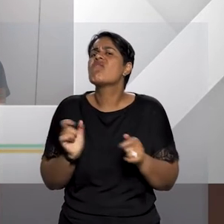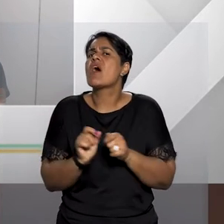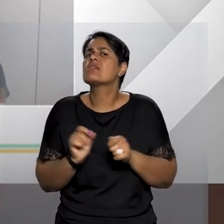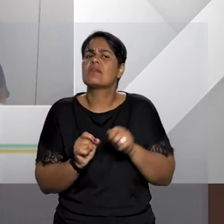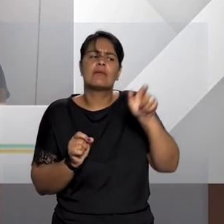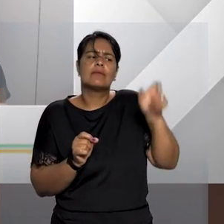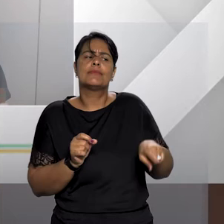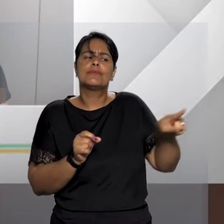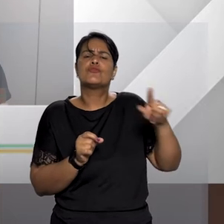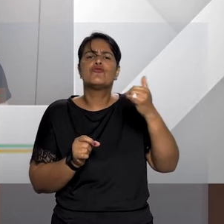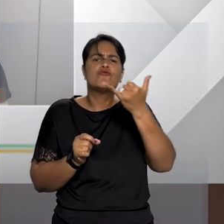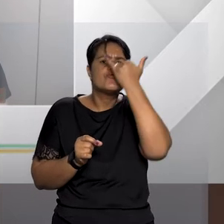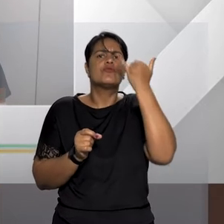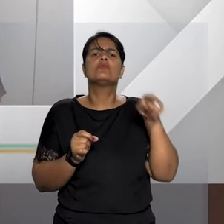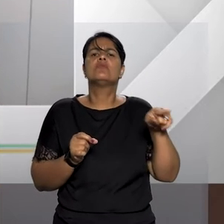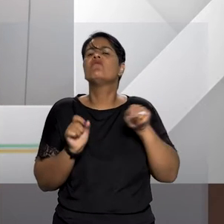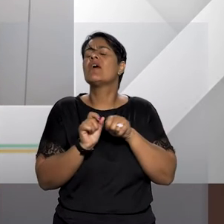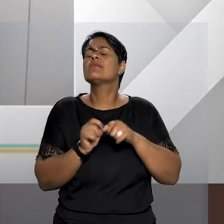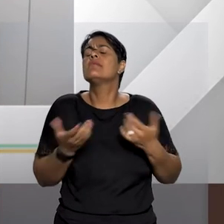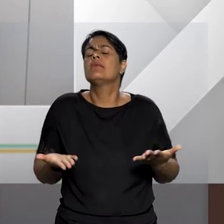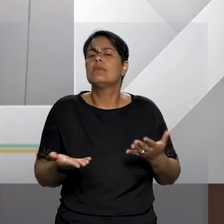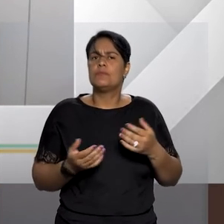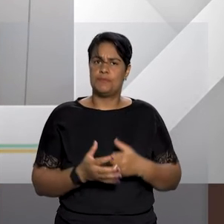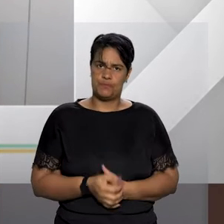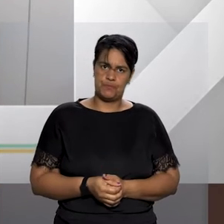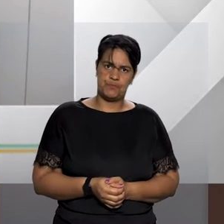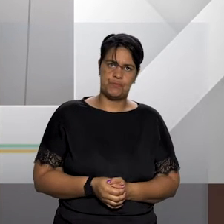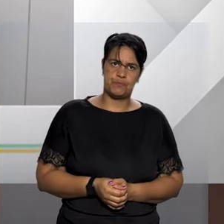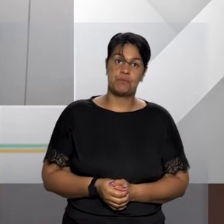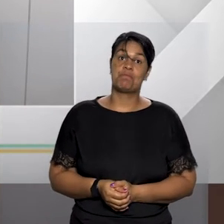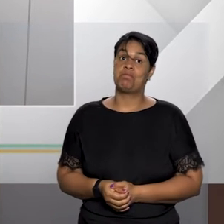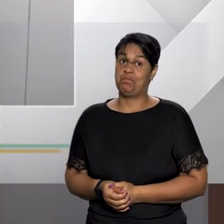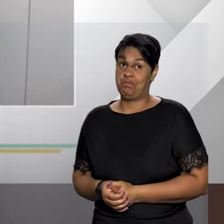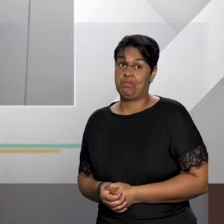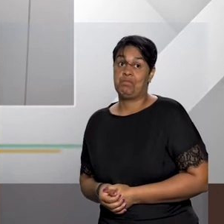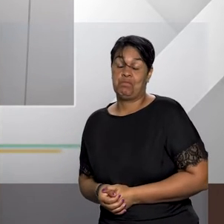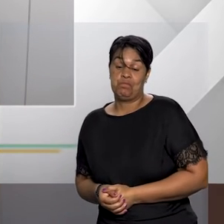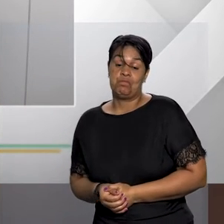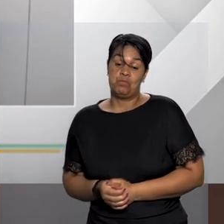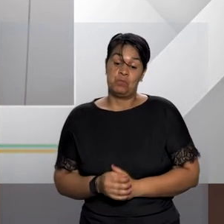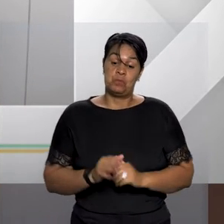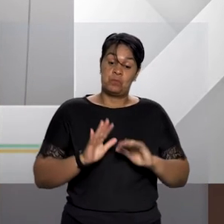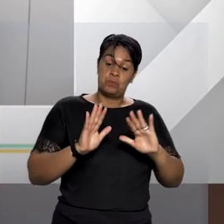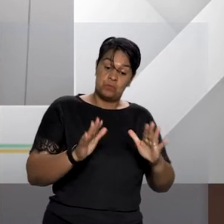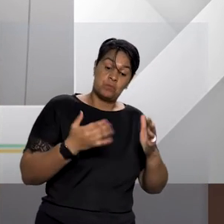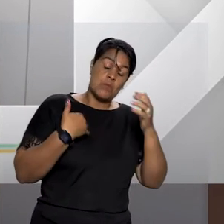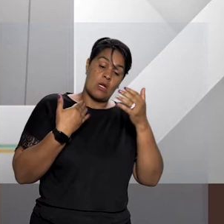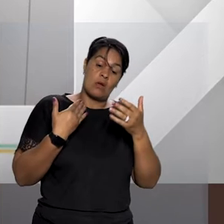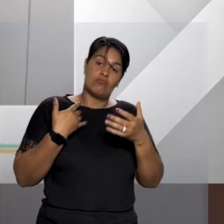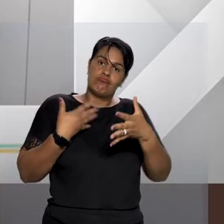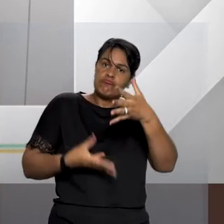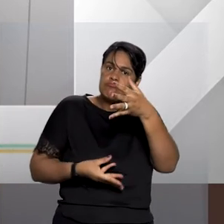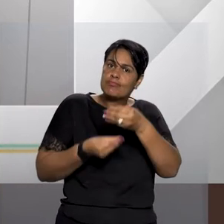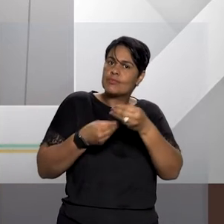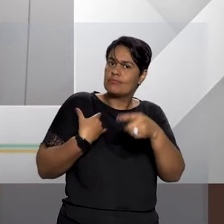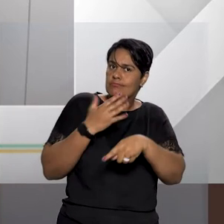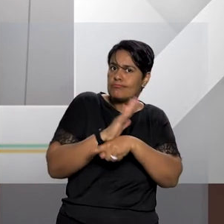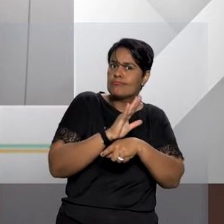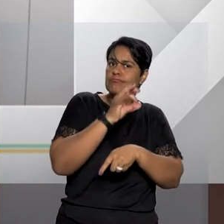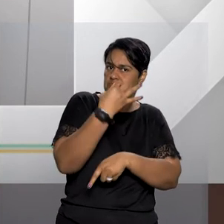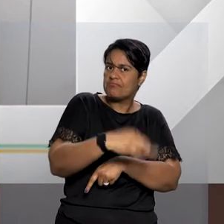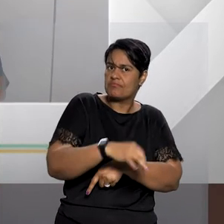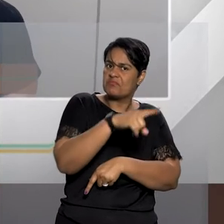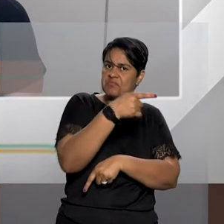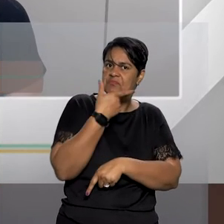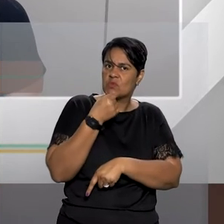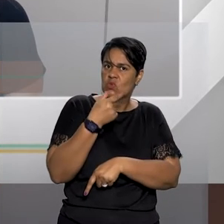Outra questão importante também de dizer, colaborando aí com toda a fala qualificada do